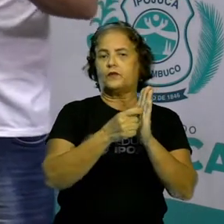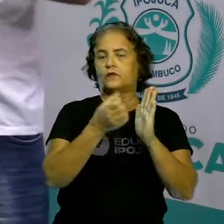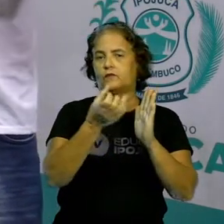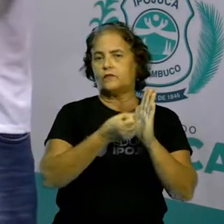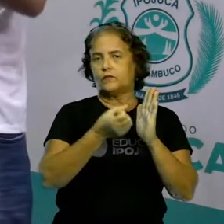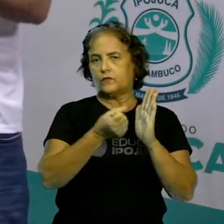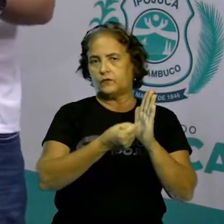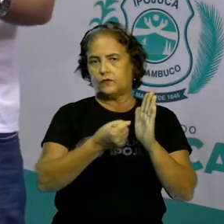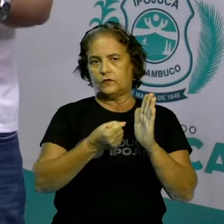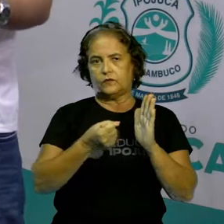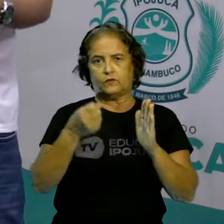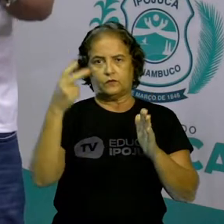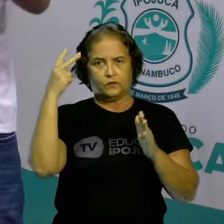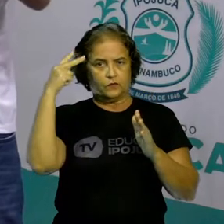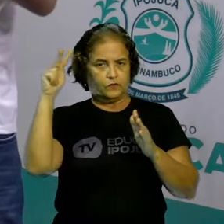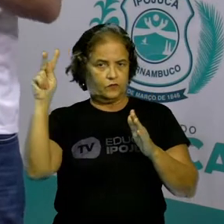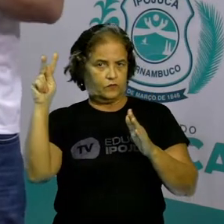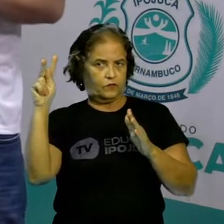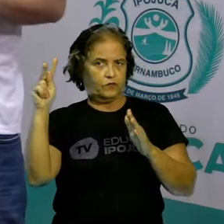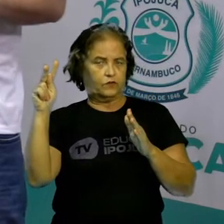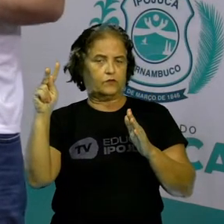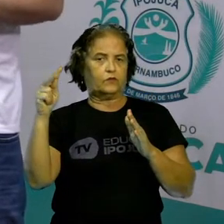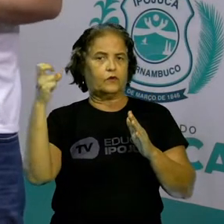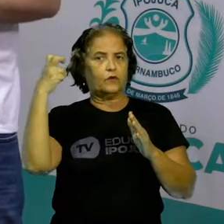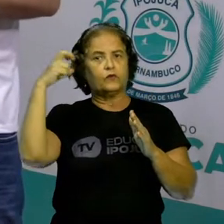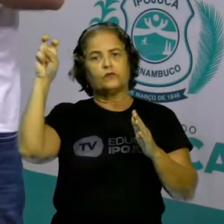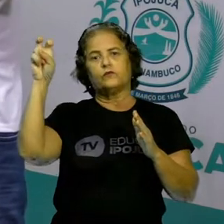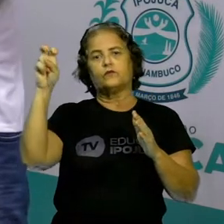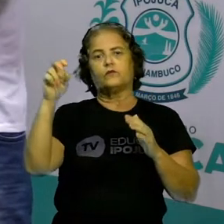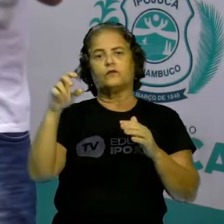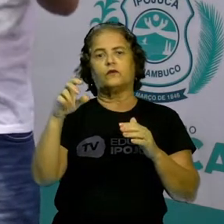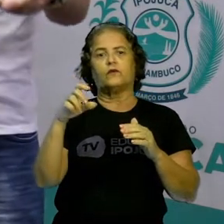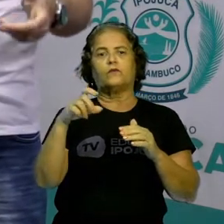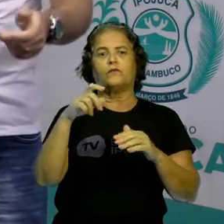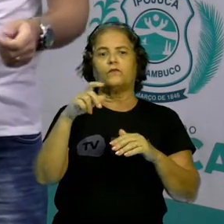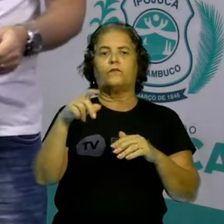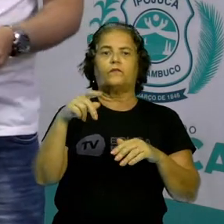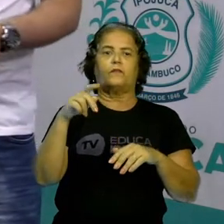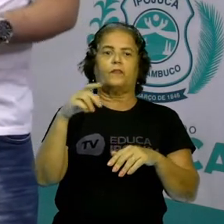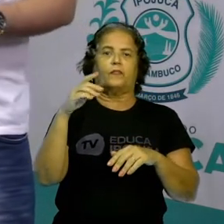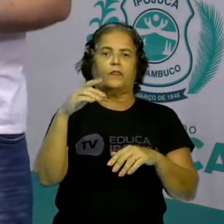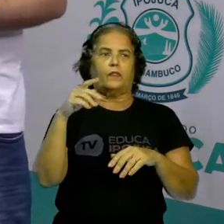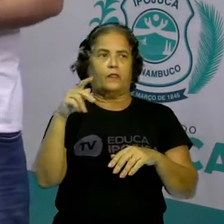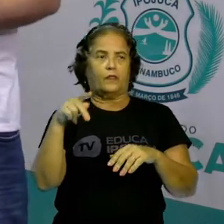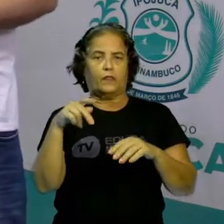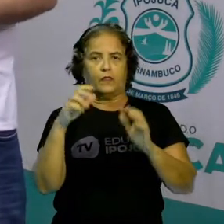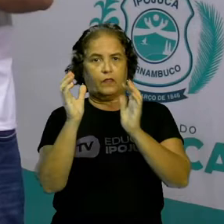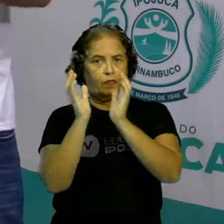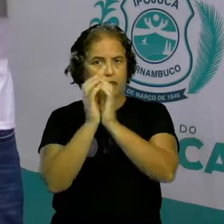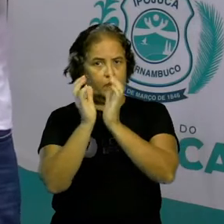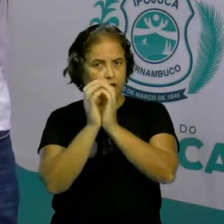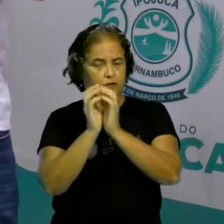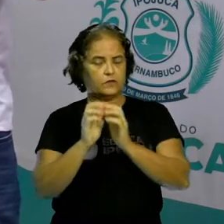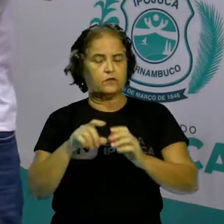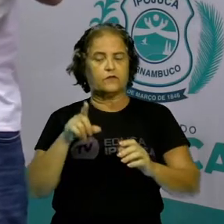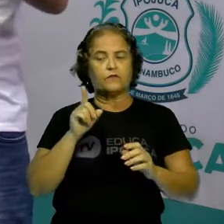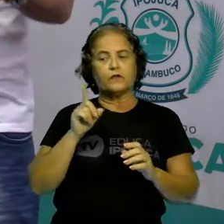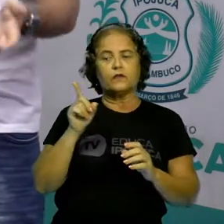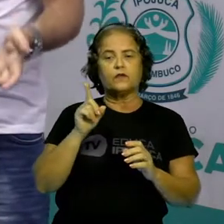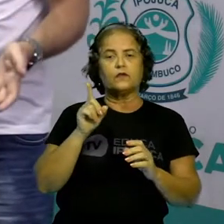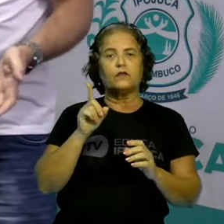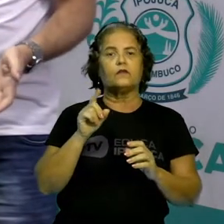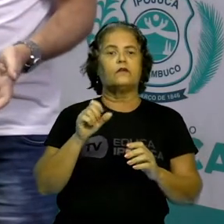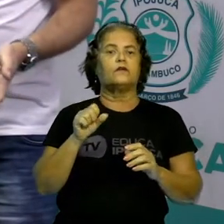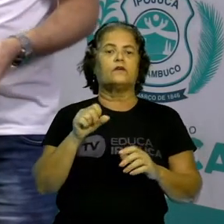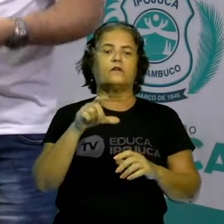histórico cultural, é o IPHAN que vai estudar, vai pesquisar, vai decidir se aquilo